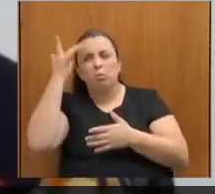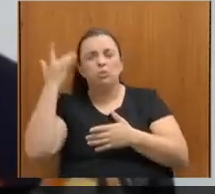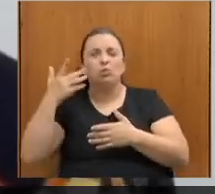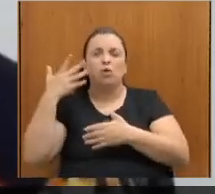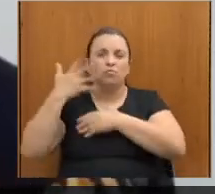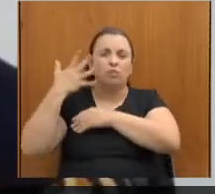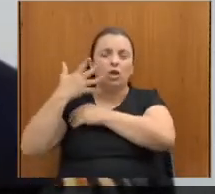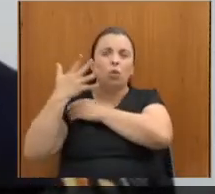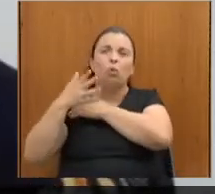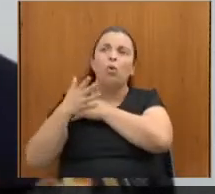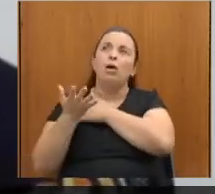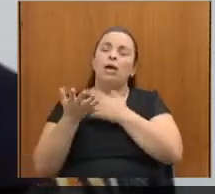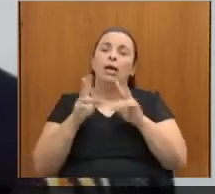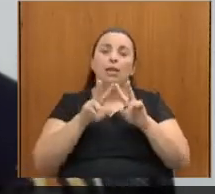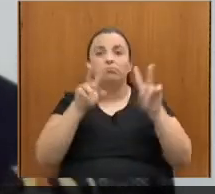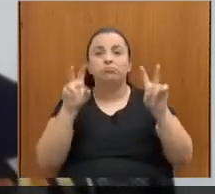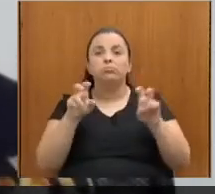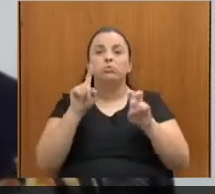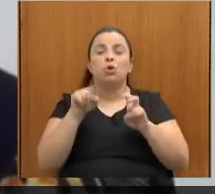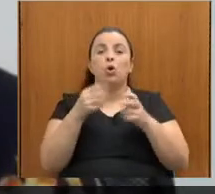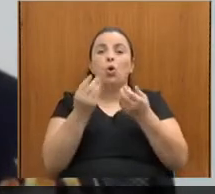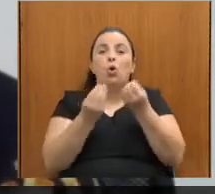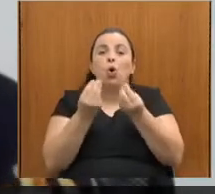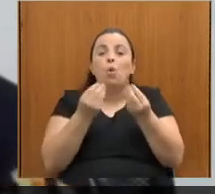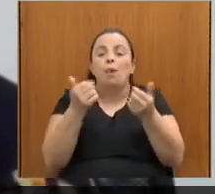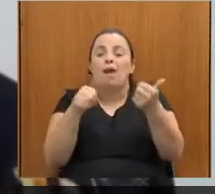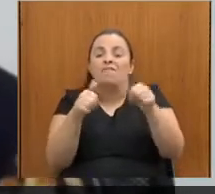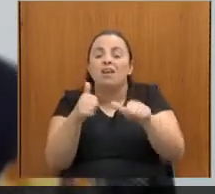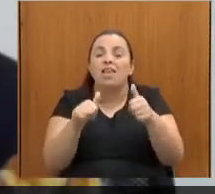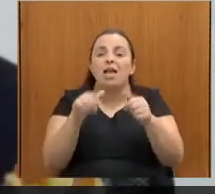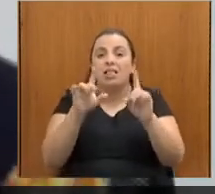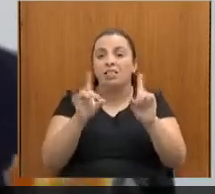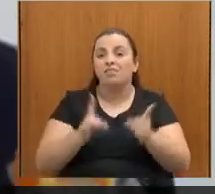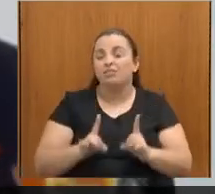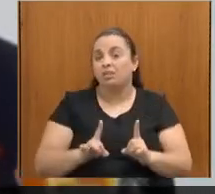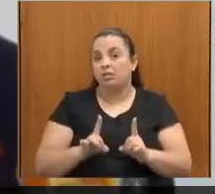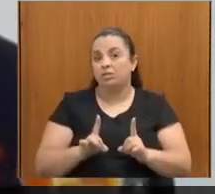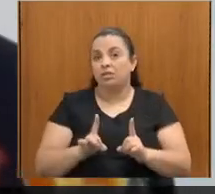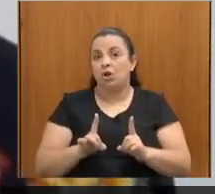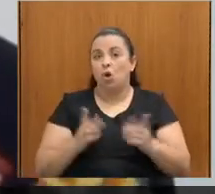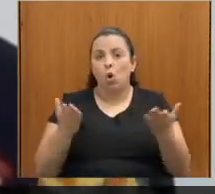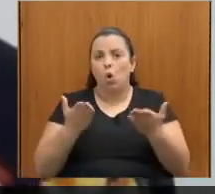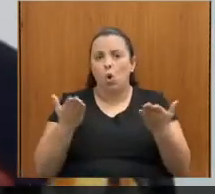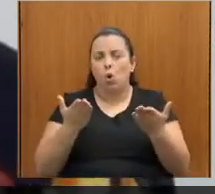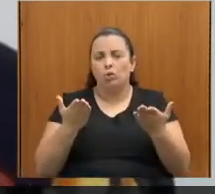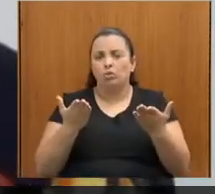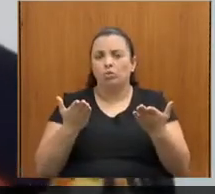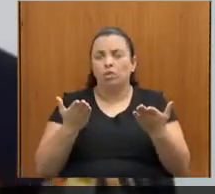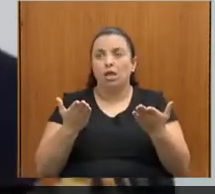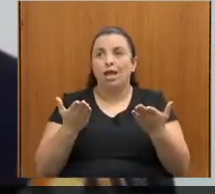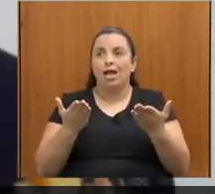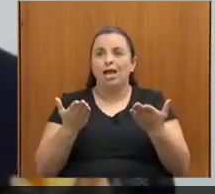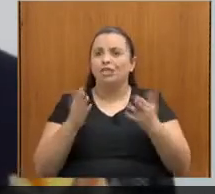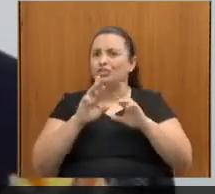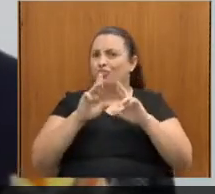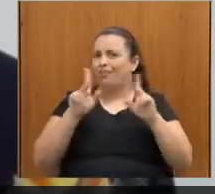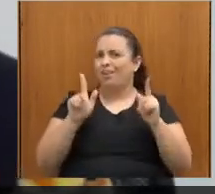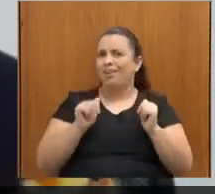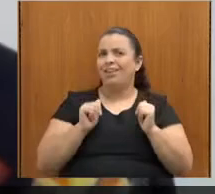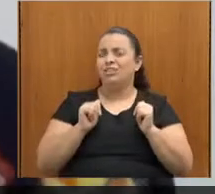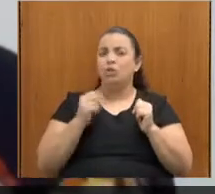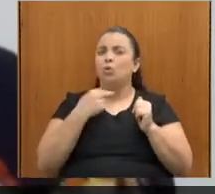deputado que falou sobre a forma de avaliar a deficiência hoje, que a gente não pode mais fazer aquele tipo de avaliação pelo